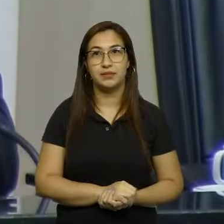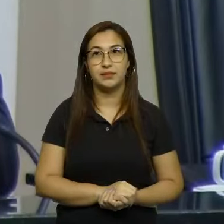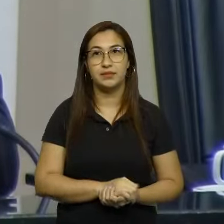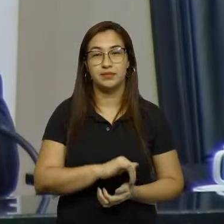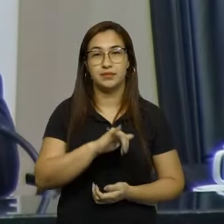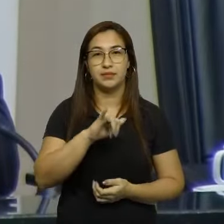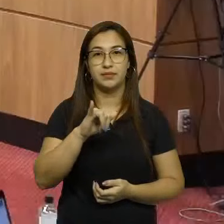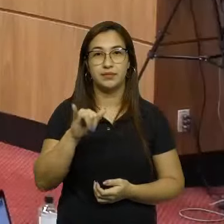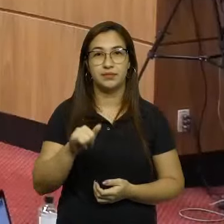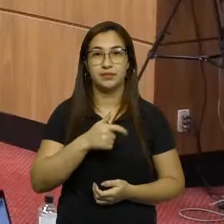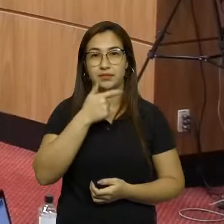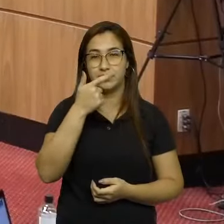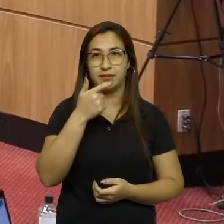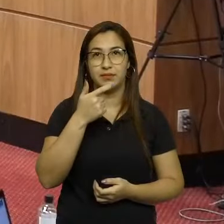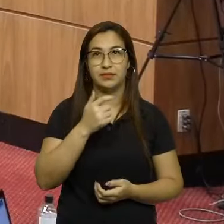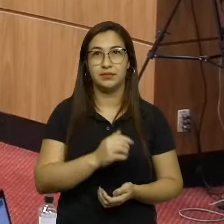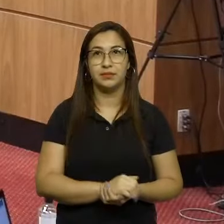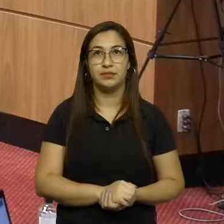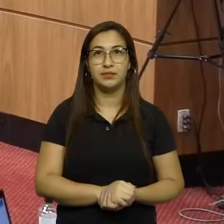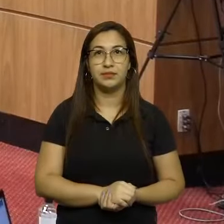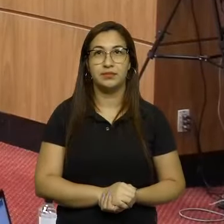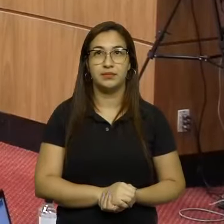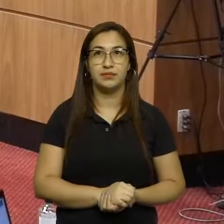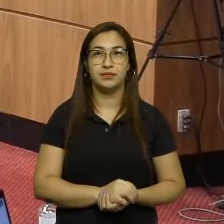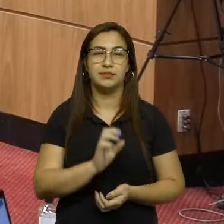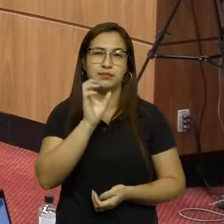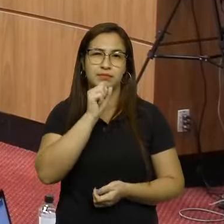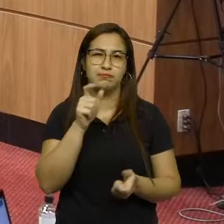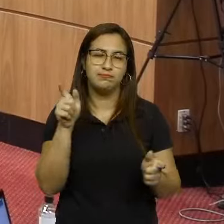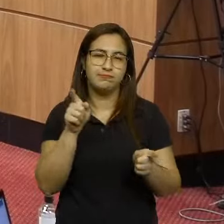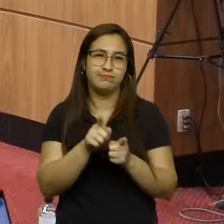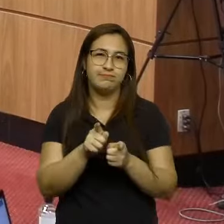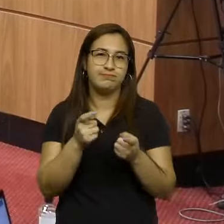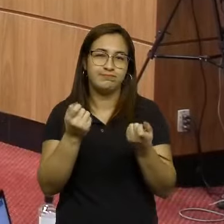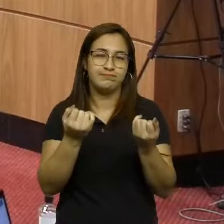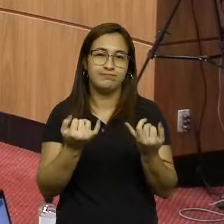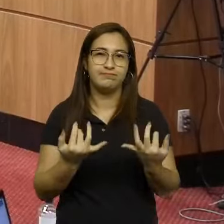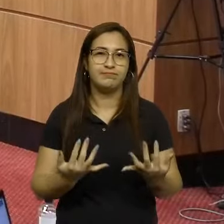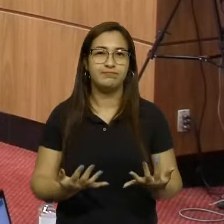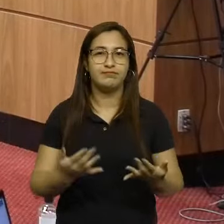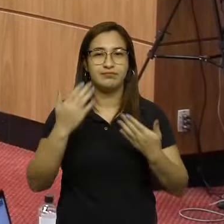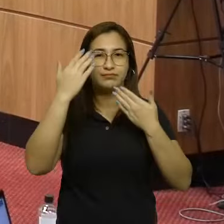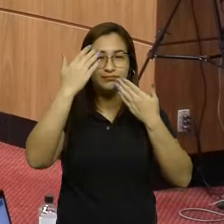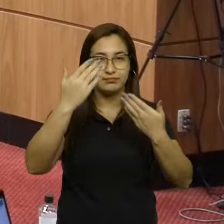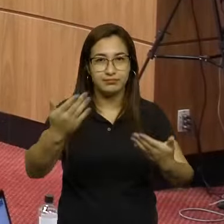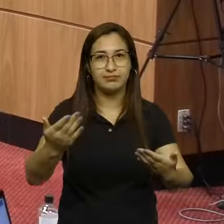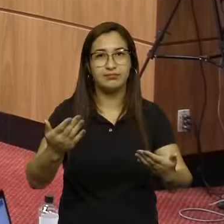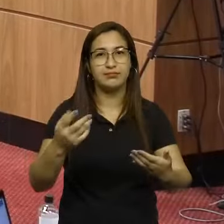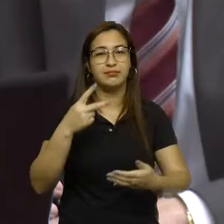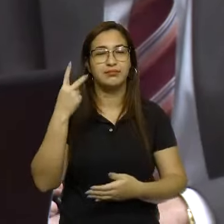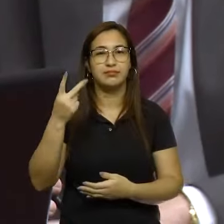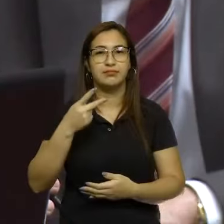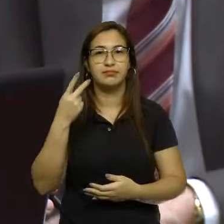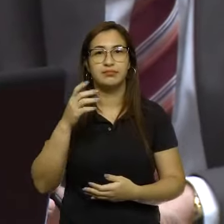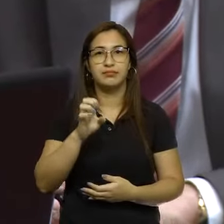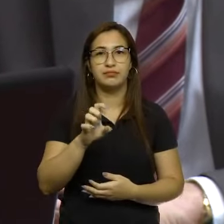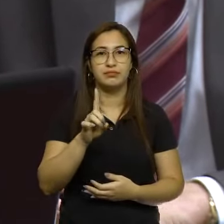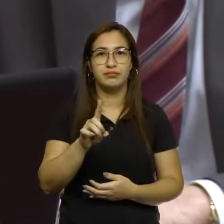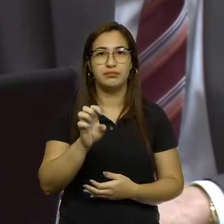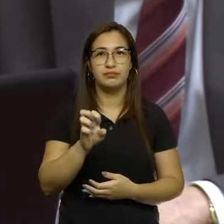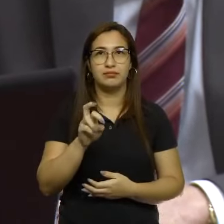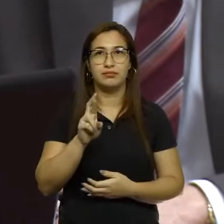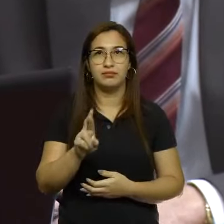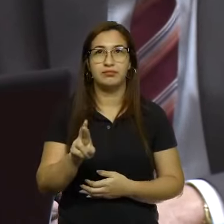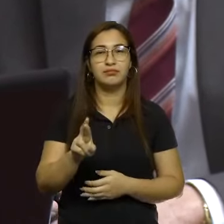Eu queria, de uma forma muito carinhosa, muito especial, agradecer ao vereador Éder, do nosso